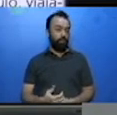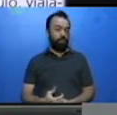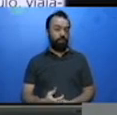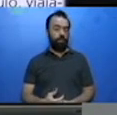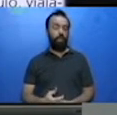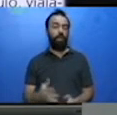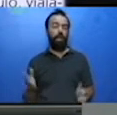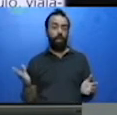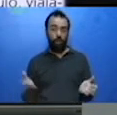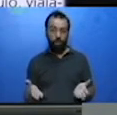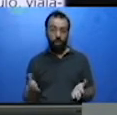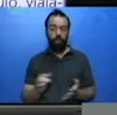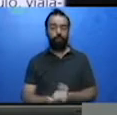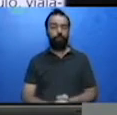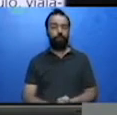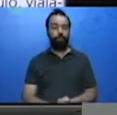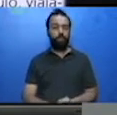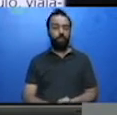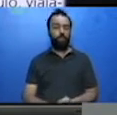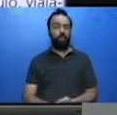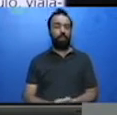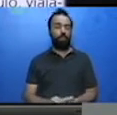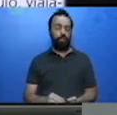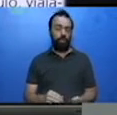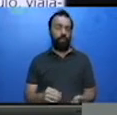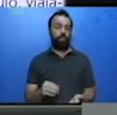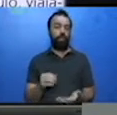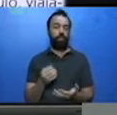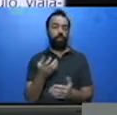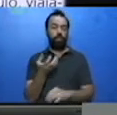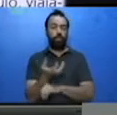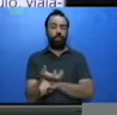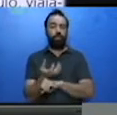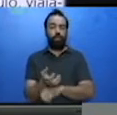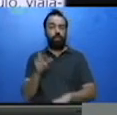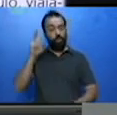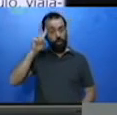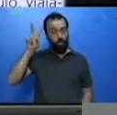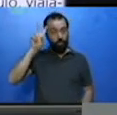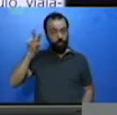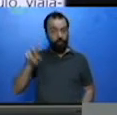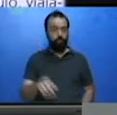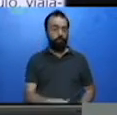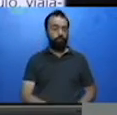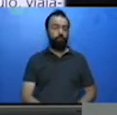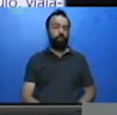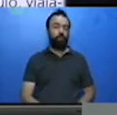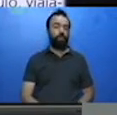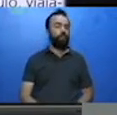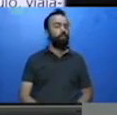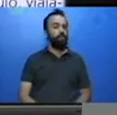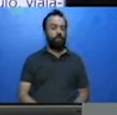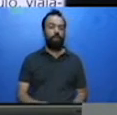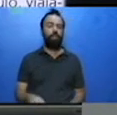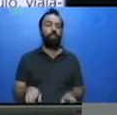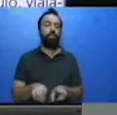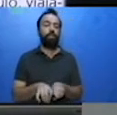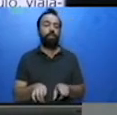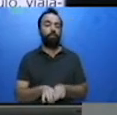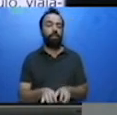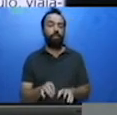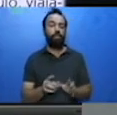Agora, vamos passar para a aula de história. Essa aula também foi bastante ilustrativa e